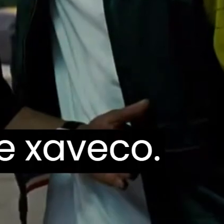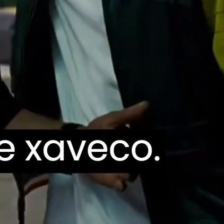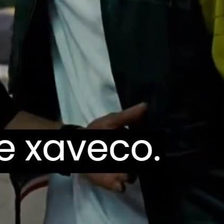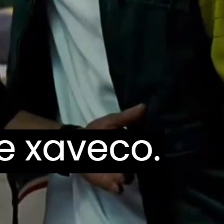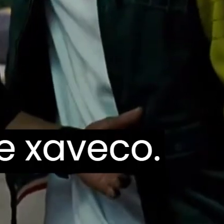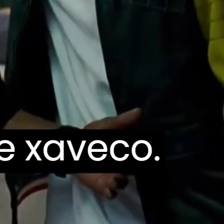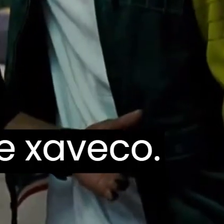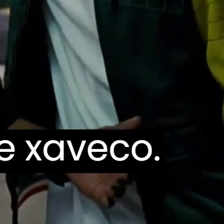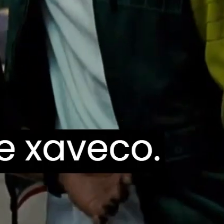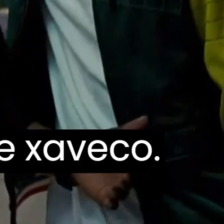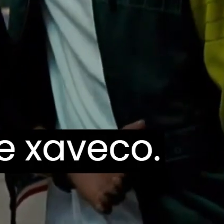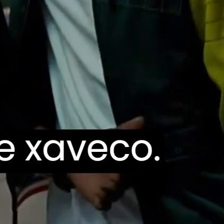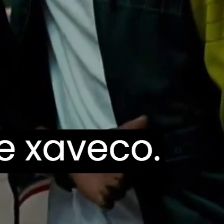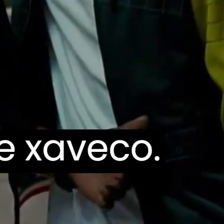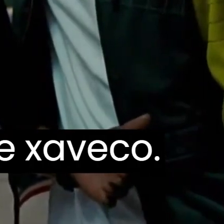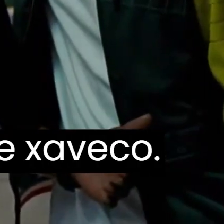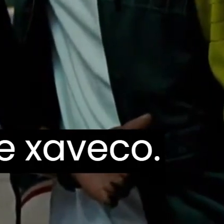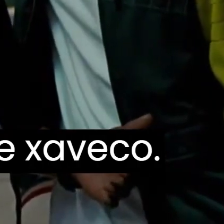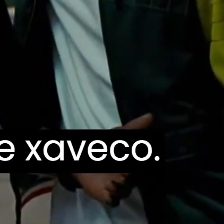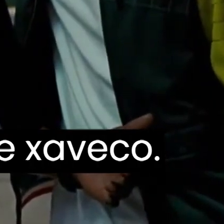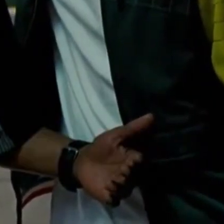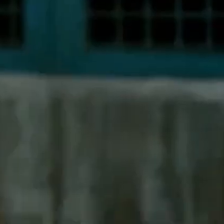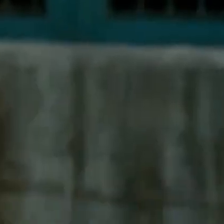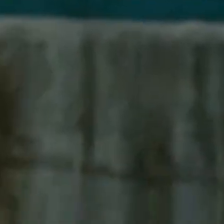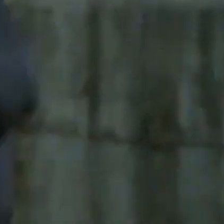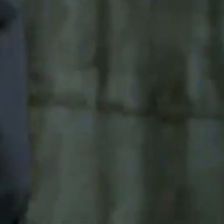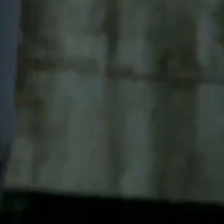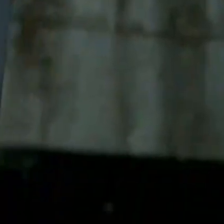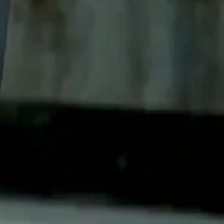Olha só o senhor do leite, xaveco!